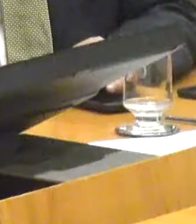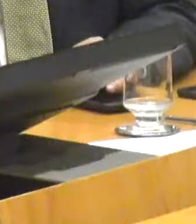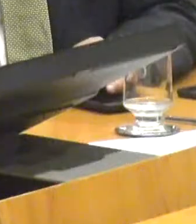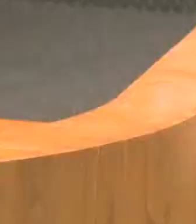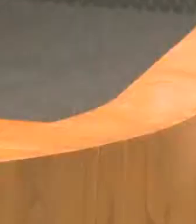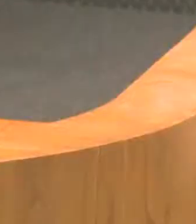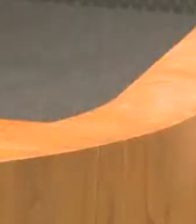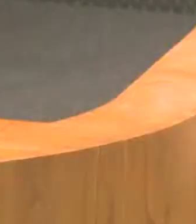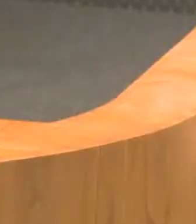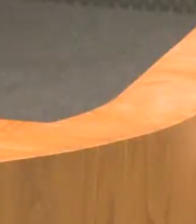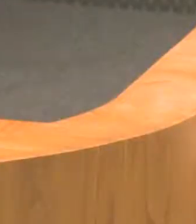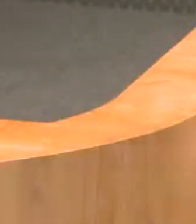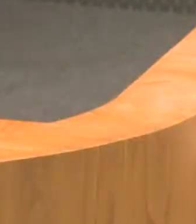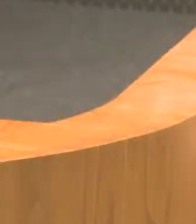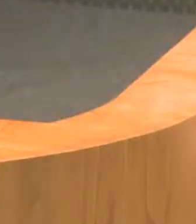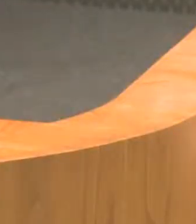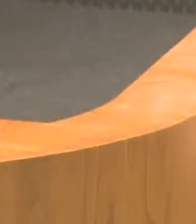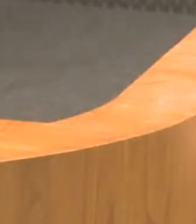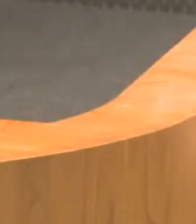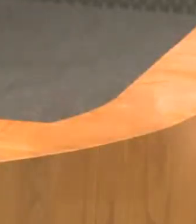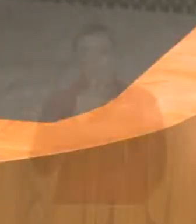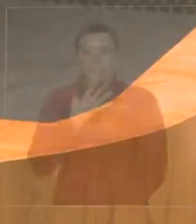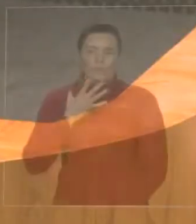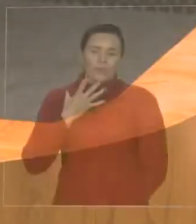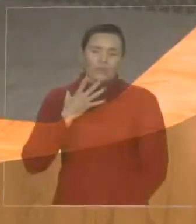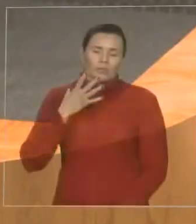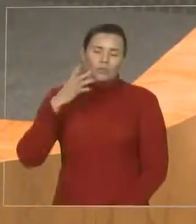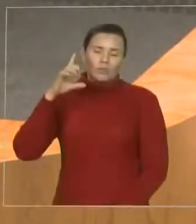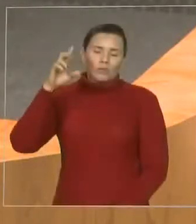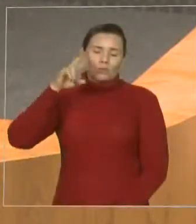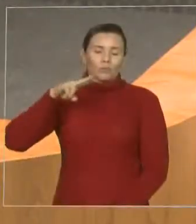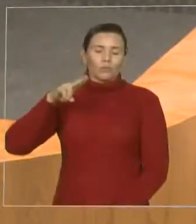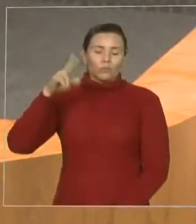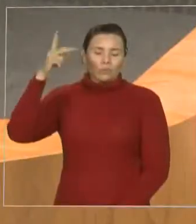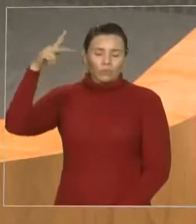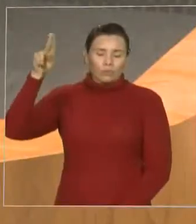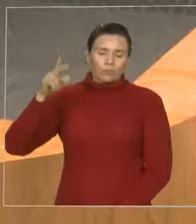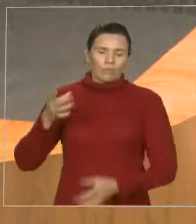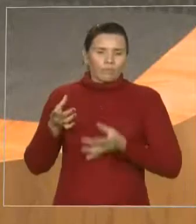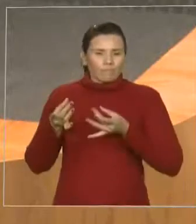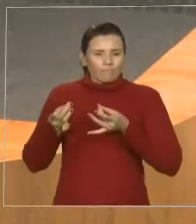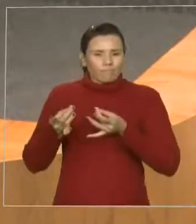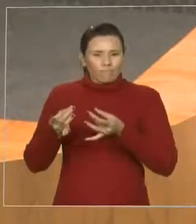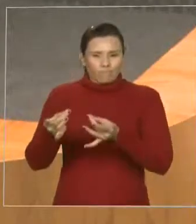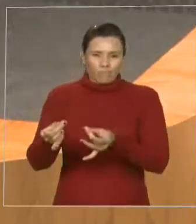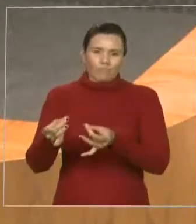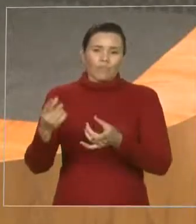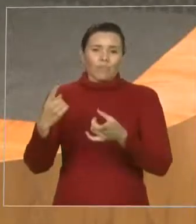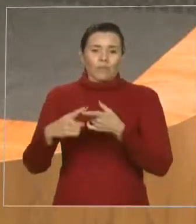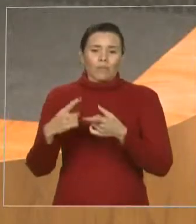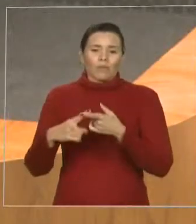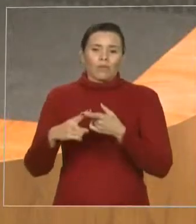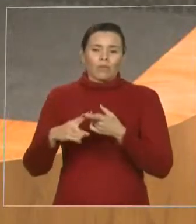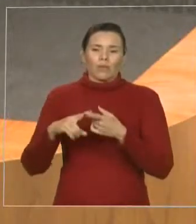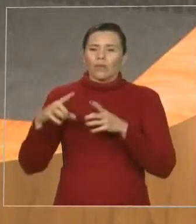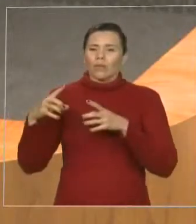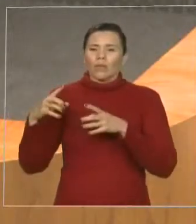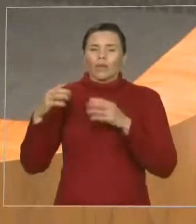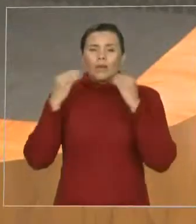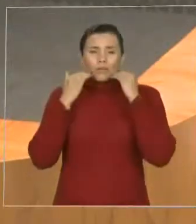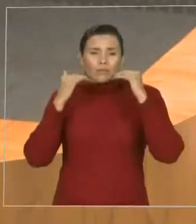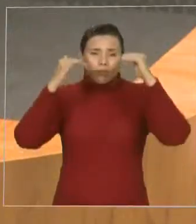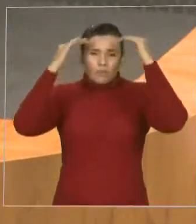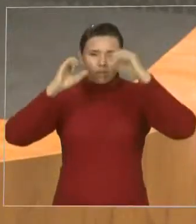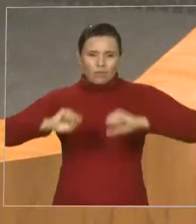Seja bendito o nome de Deus de eternidade a eternidade, porque dele são a sabedoria e a